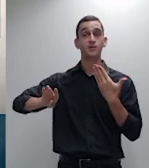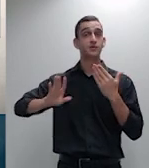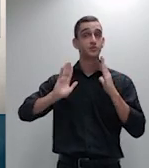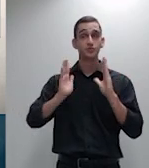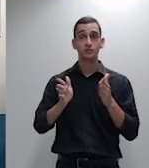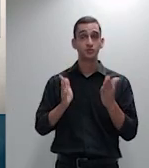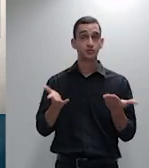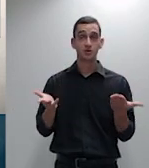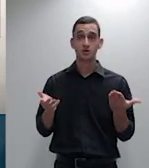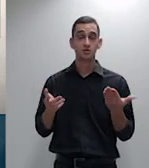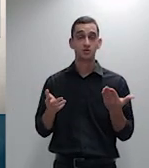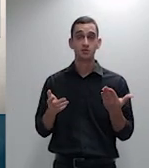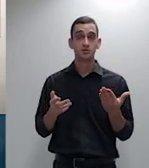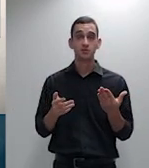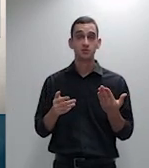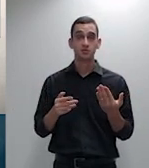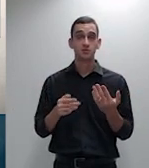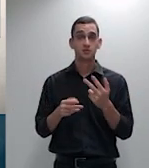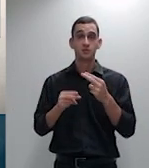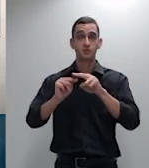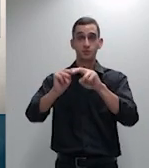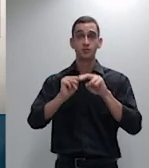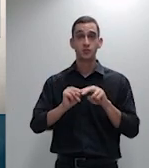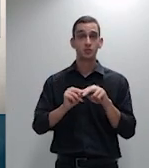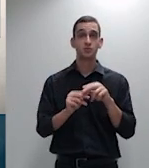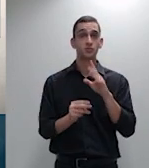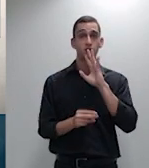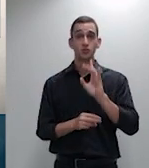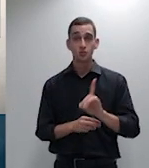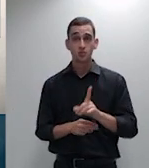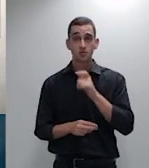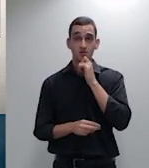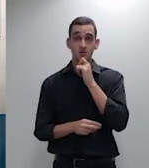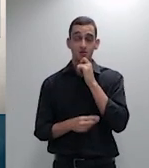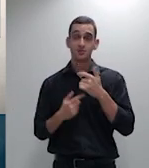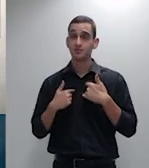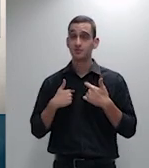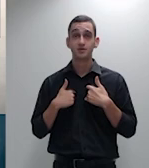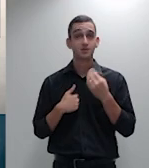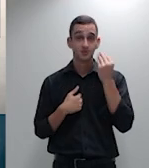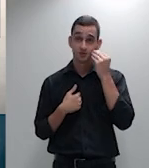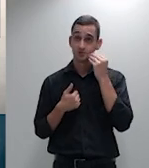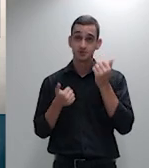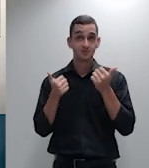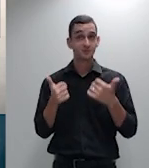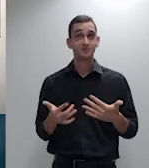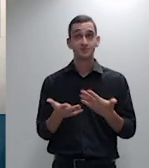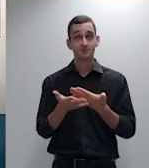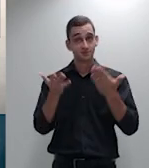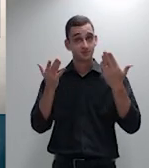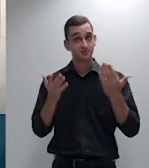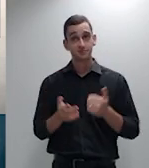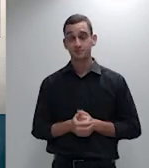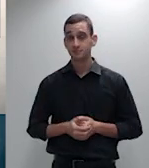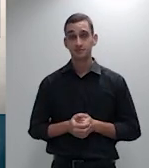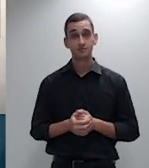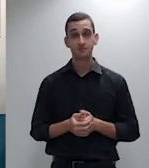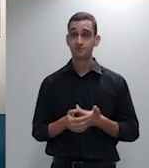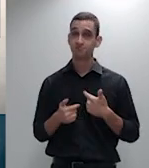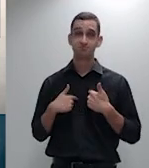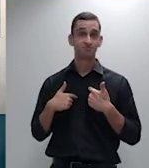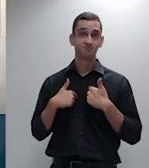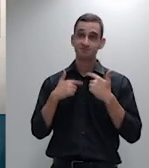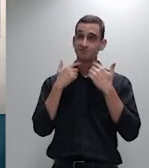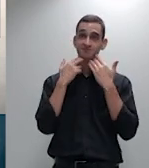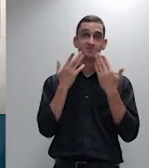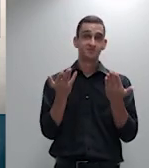reconhecida é isso que eu estou tentando transmitir aos colegas talvez não consiga não esteja sendo claro o suficiente